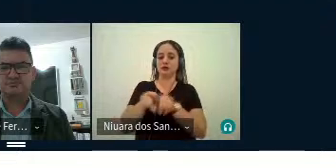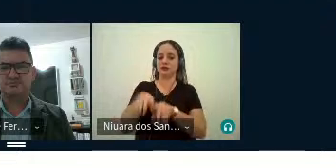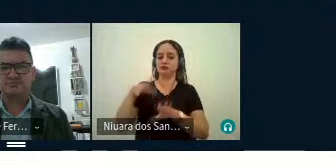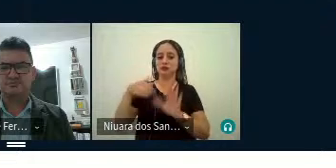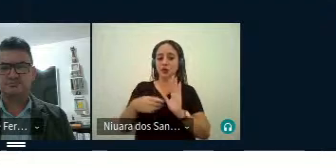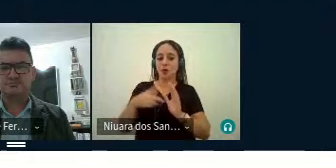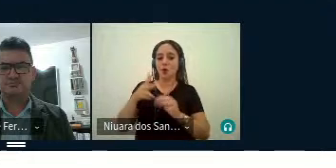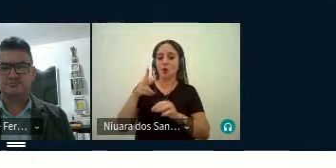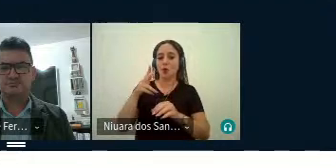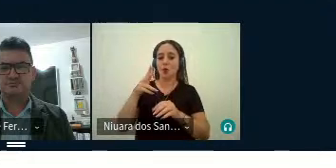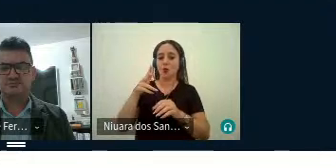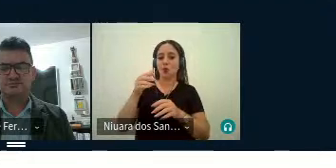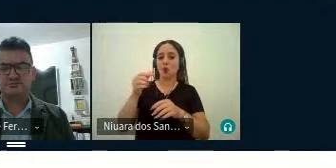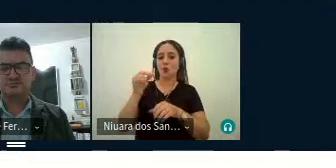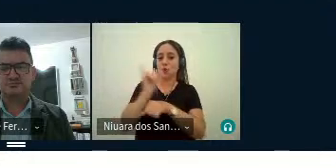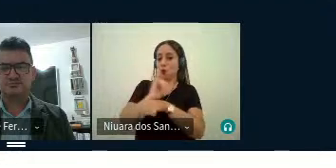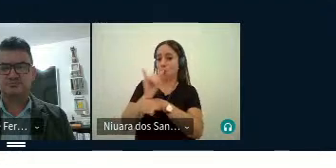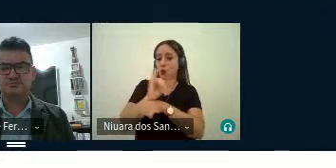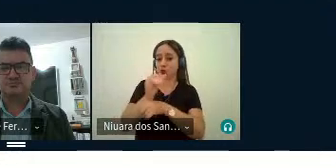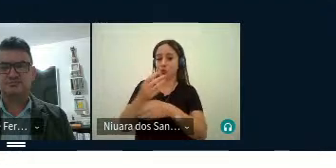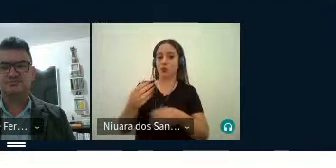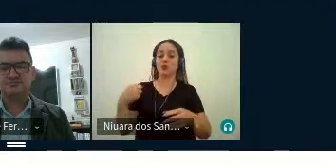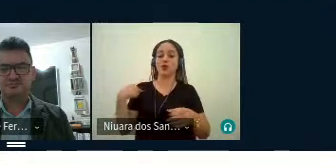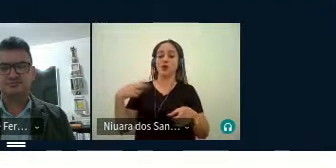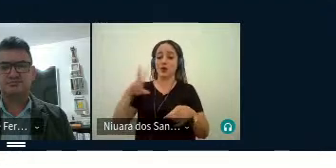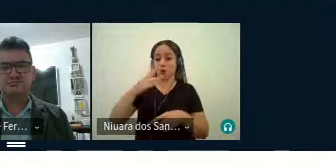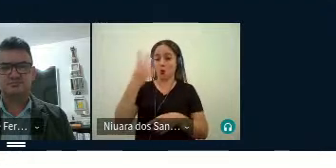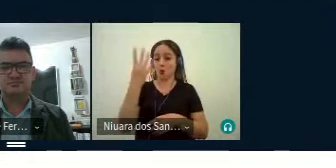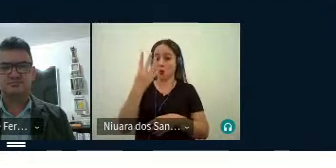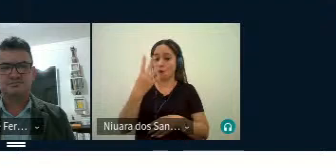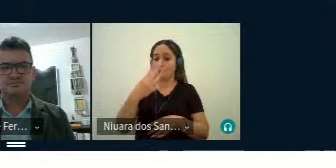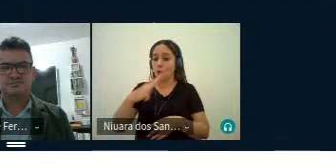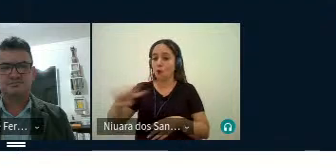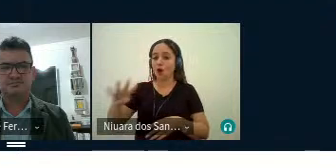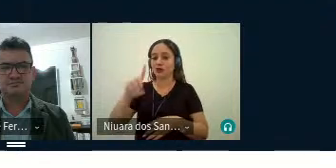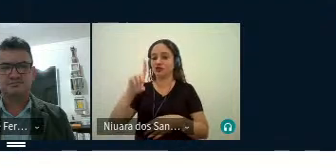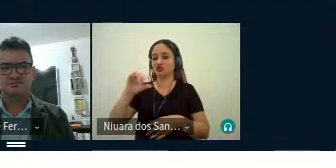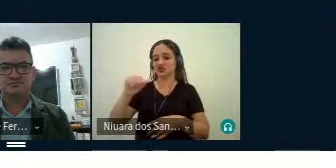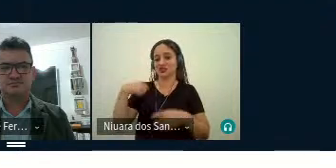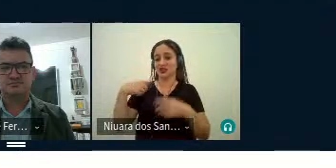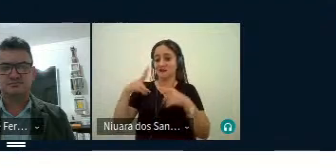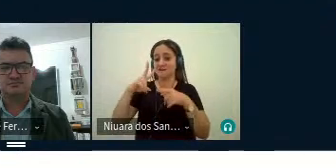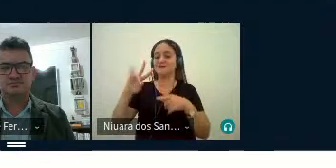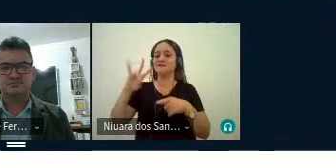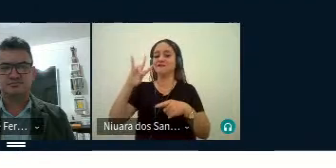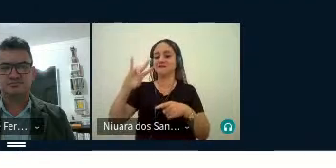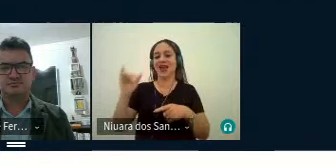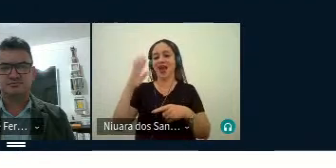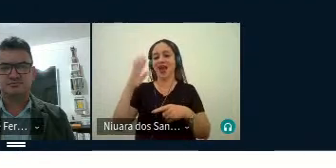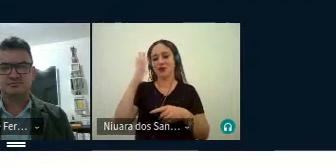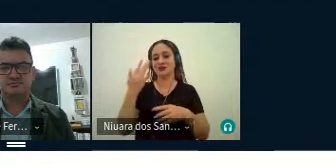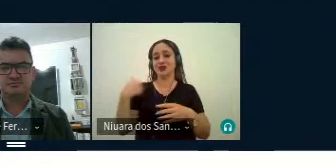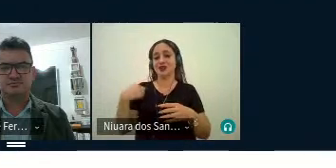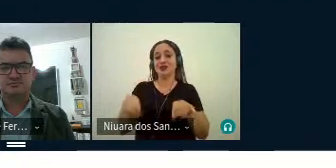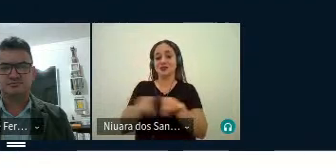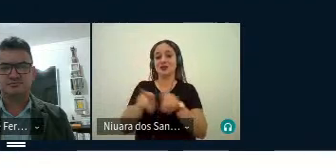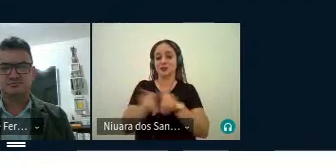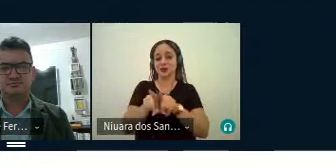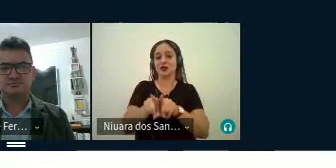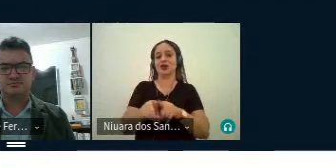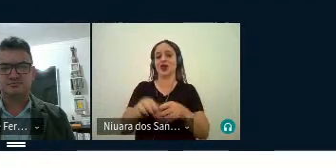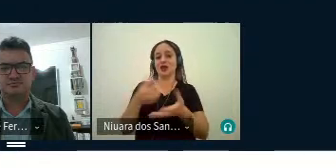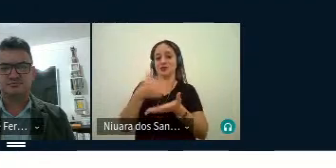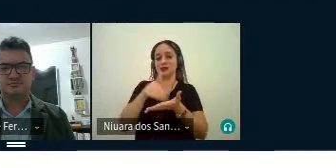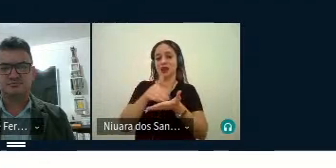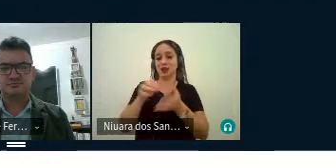no YouTube, e durante esses quatro dias, né, que se seguirão, na verdade. Além disso, agradecemos a Secretaria de Educação do Estado